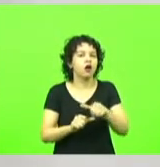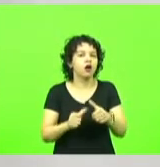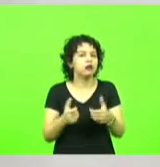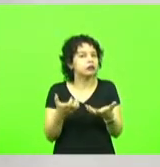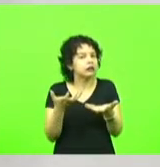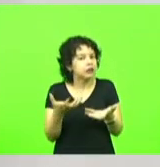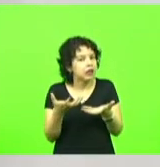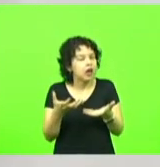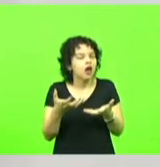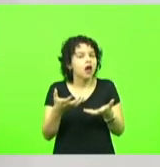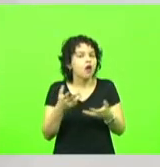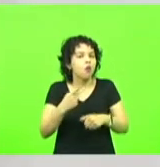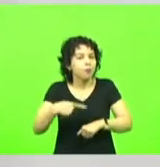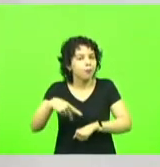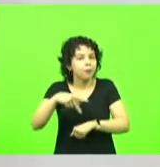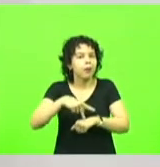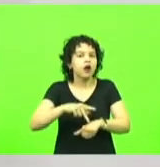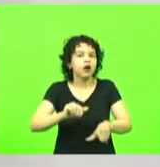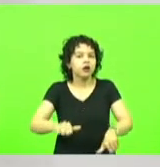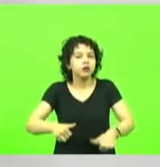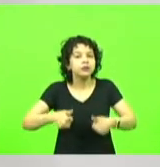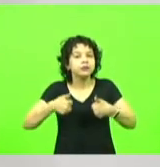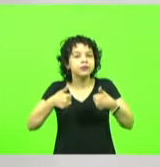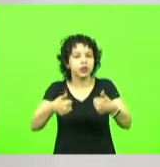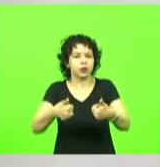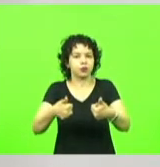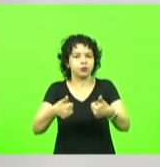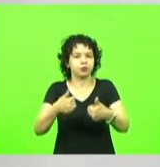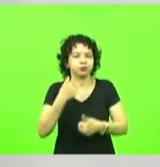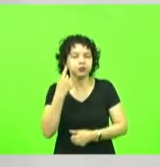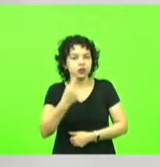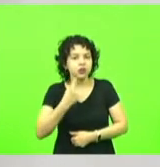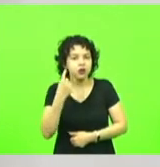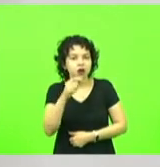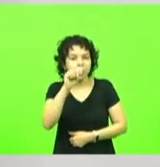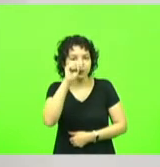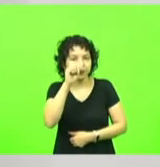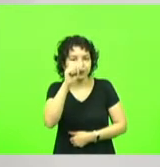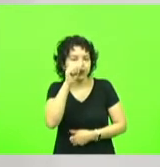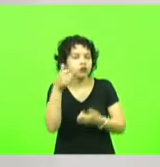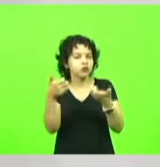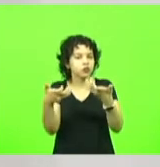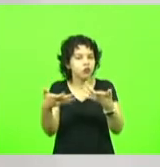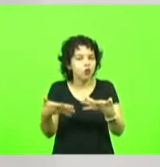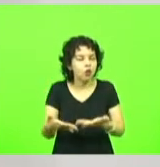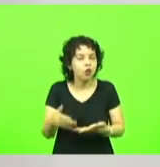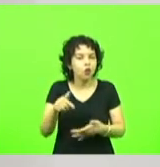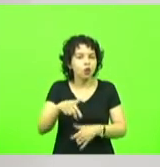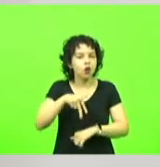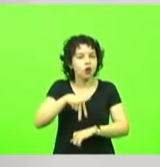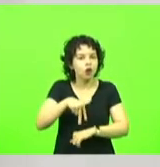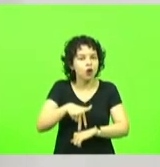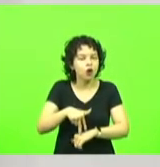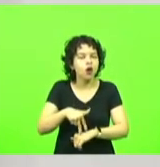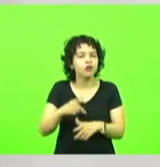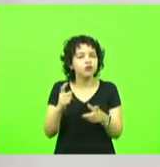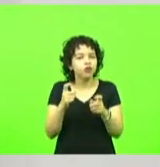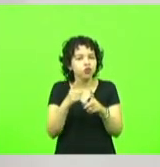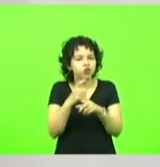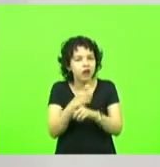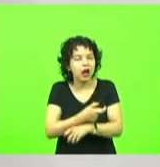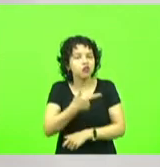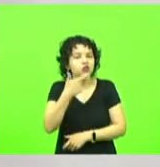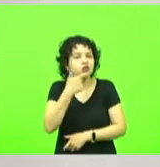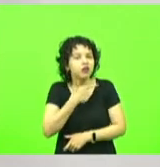um país melhor o deputado João Amin falava aqui na tribuna da dificuldade do queijo artesanal ser